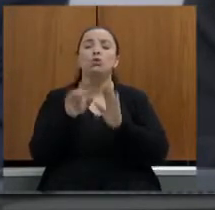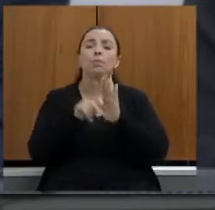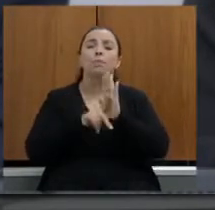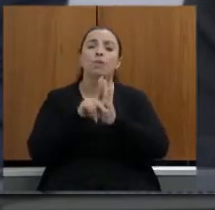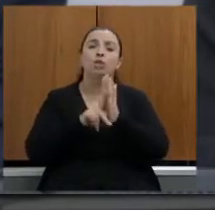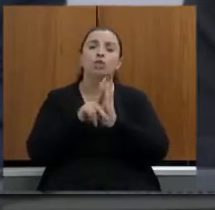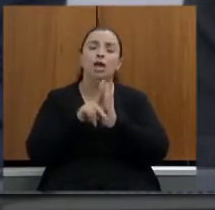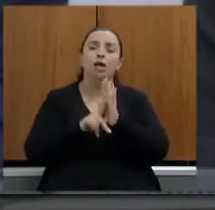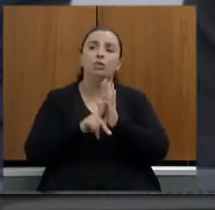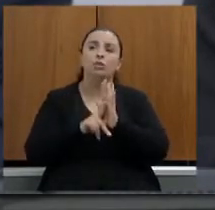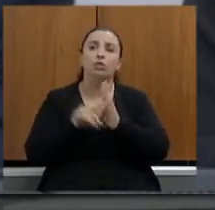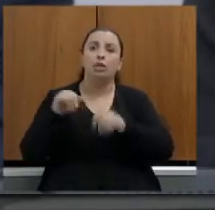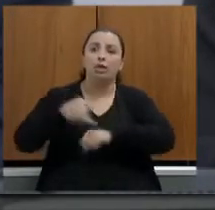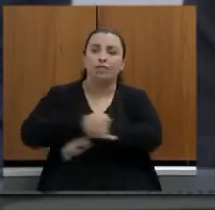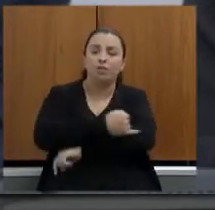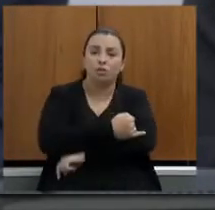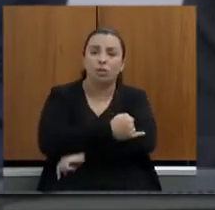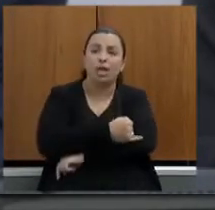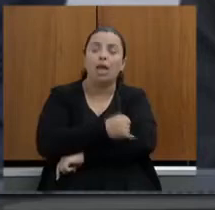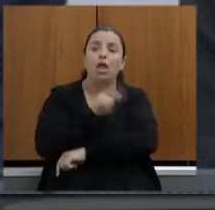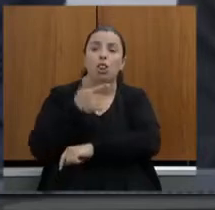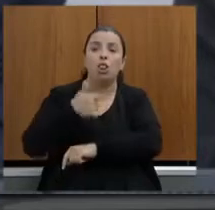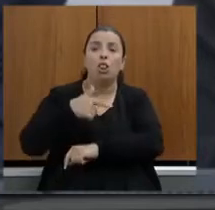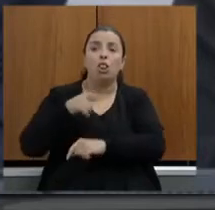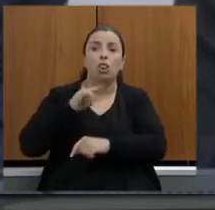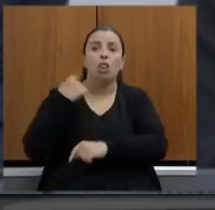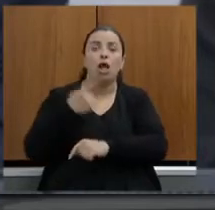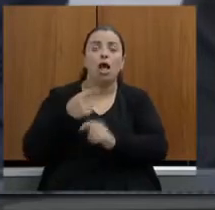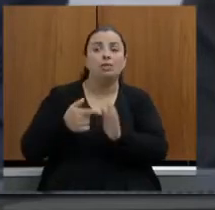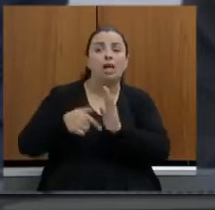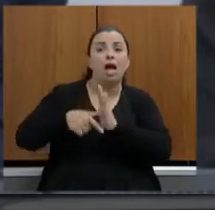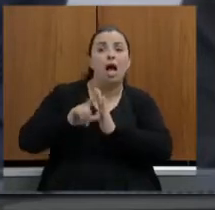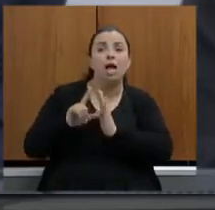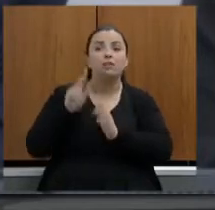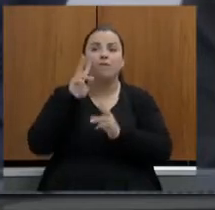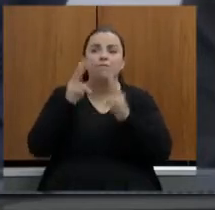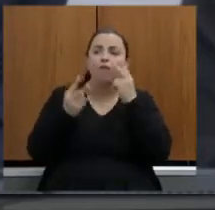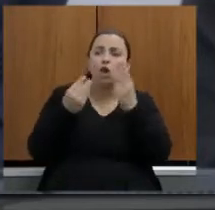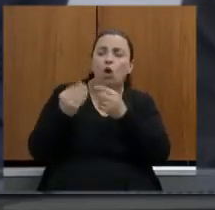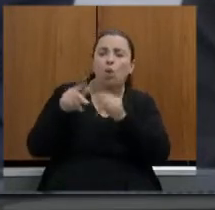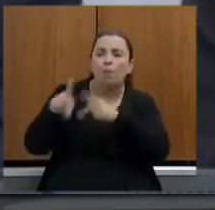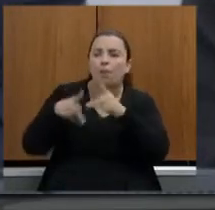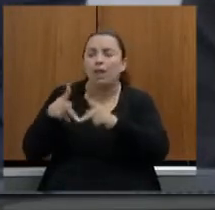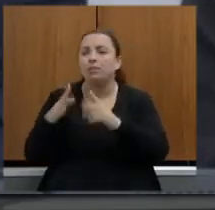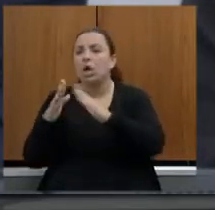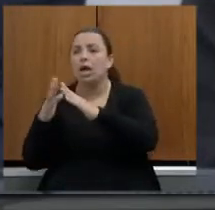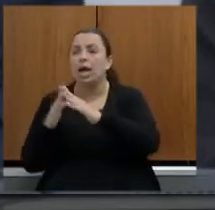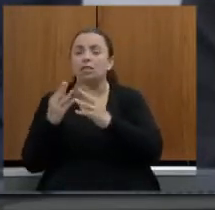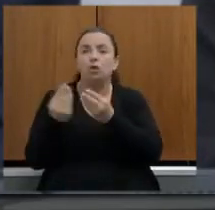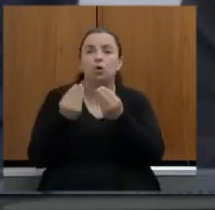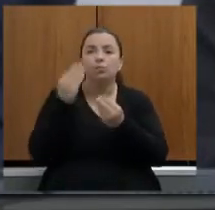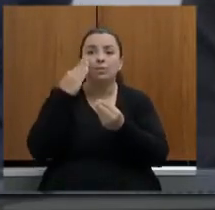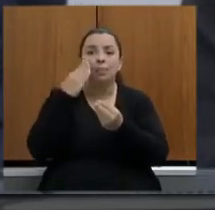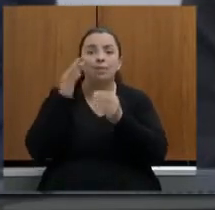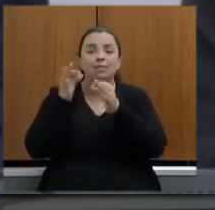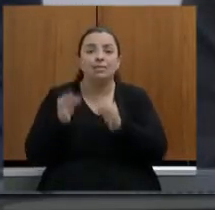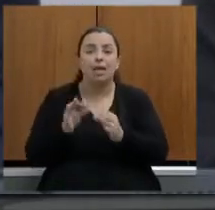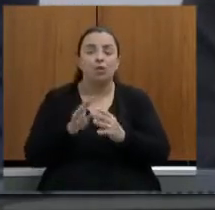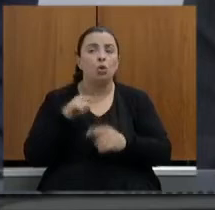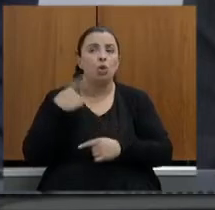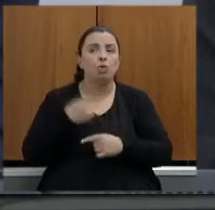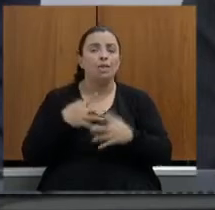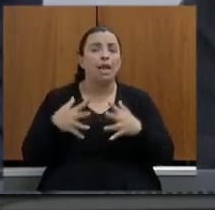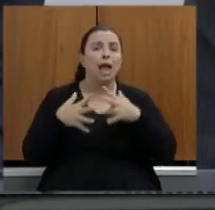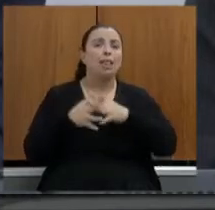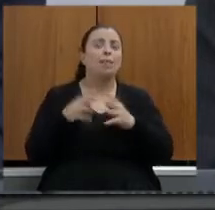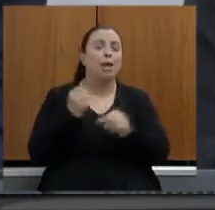antecive os problemas como falou o Defensor ninguém quer impedir que a obra seja feita mas que ela seja feita